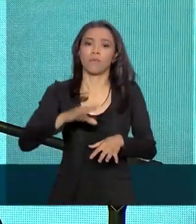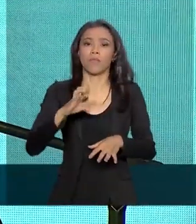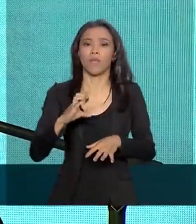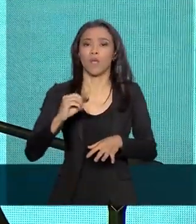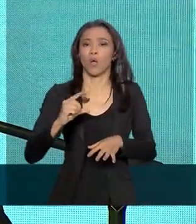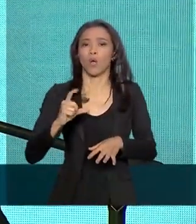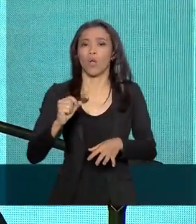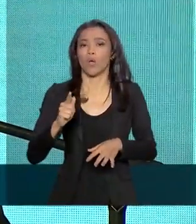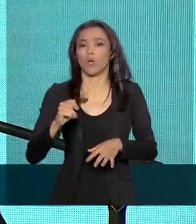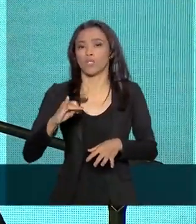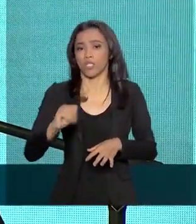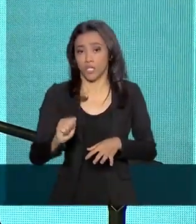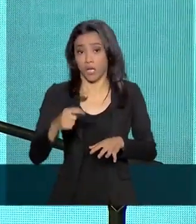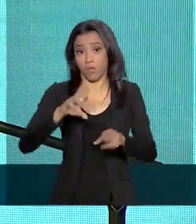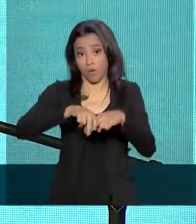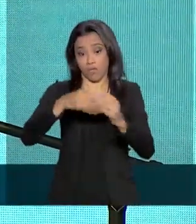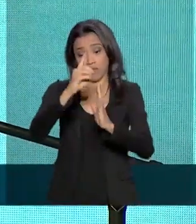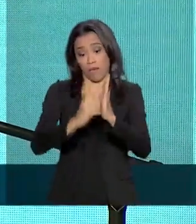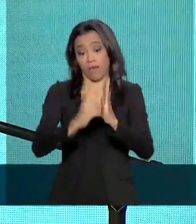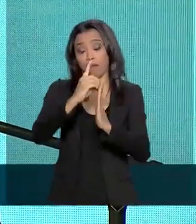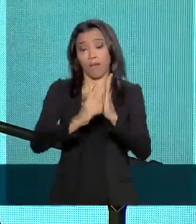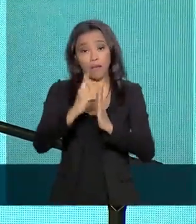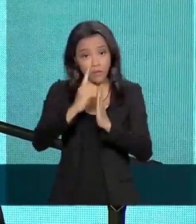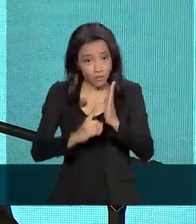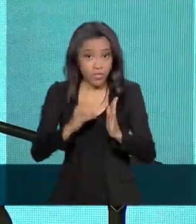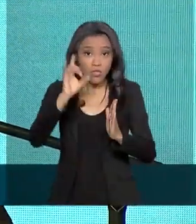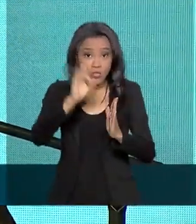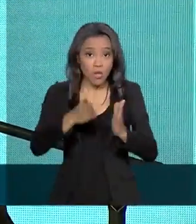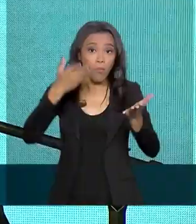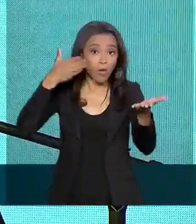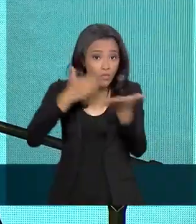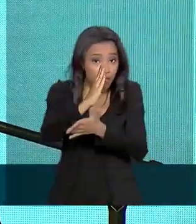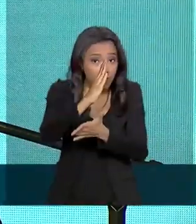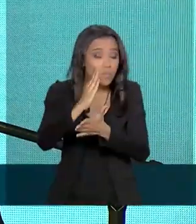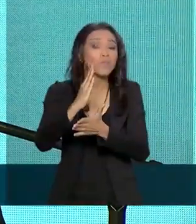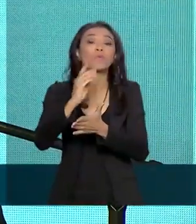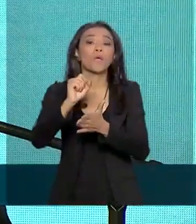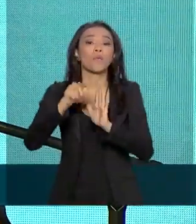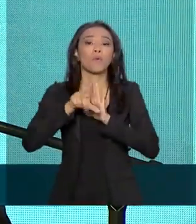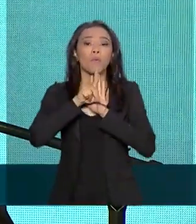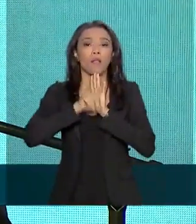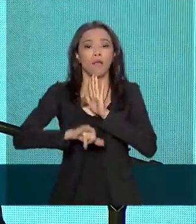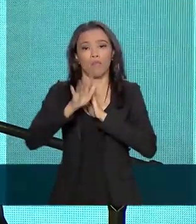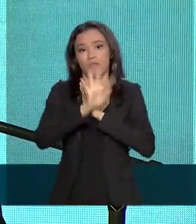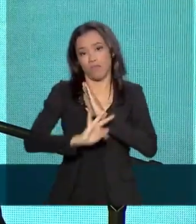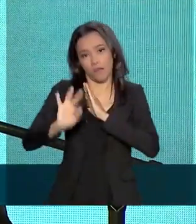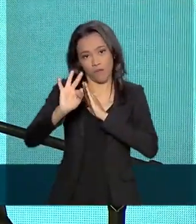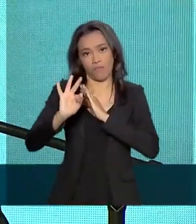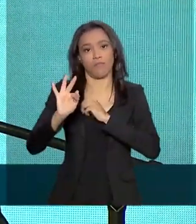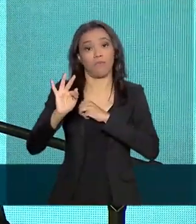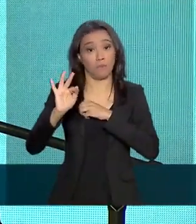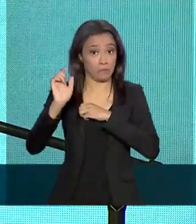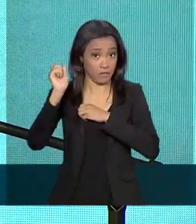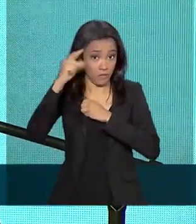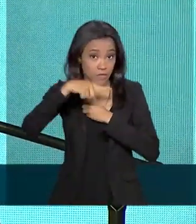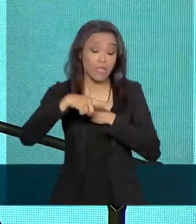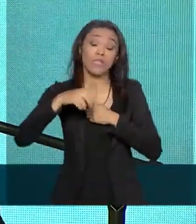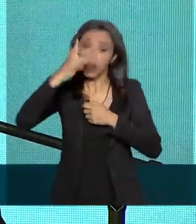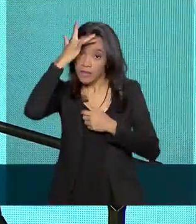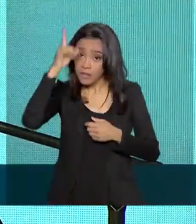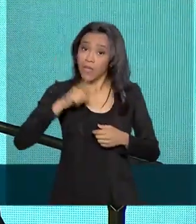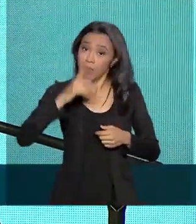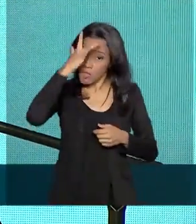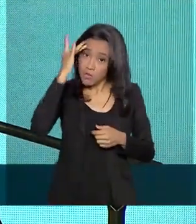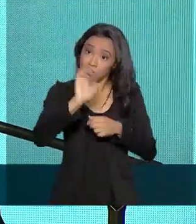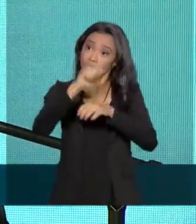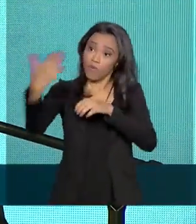sabia. Um decreto ambiental só pode ser revogado por uma lei federal. Há dificuldade. E tem gente de fora do Brasil,